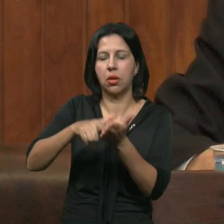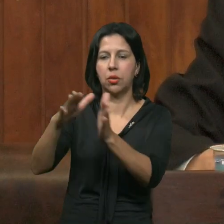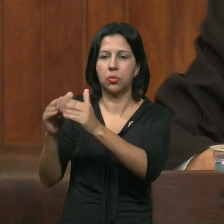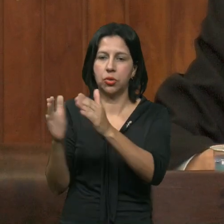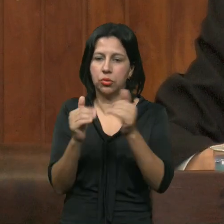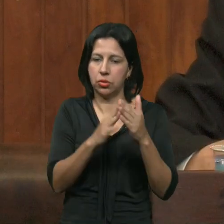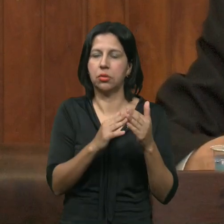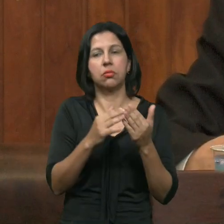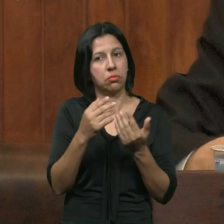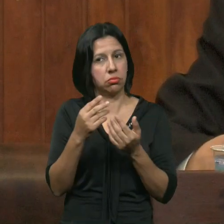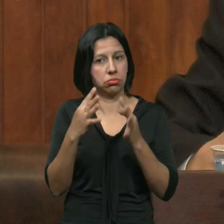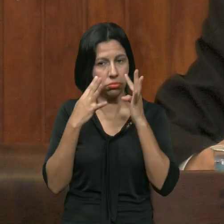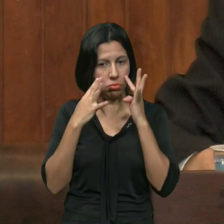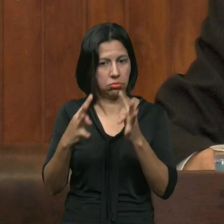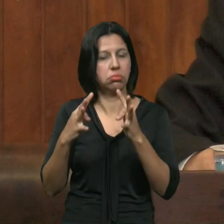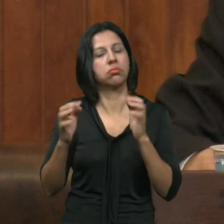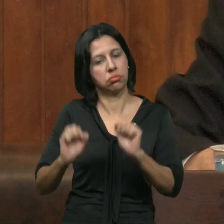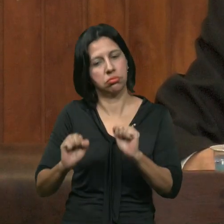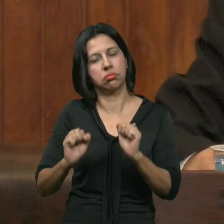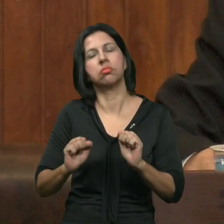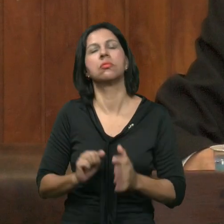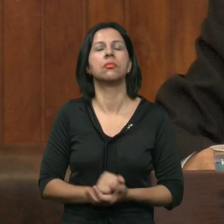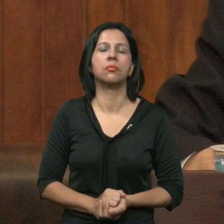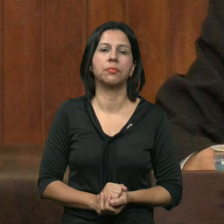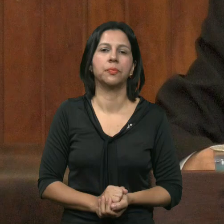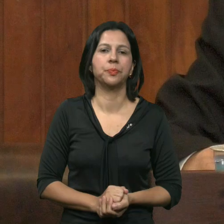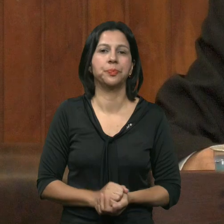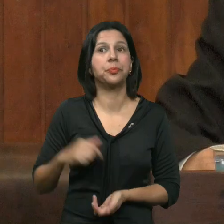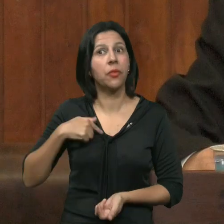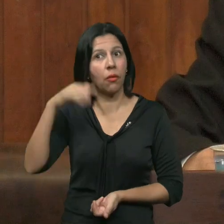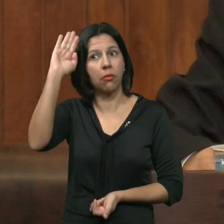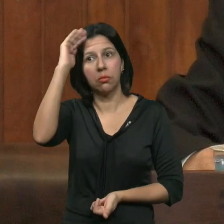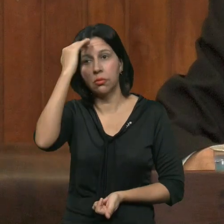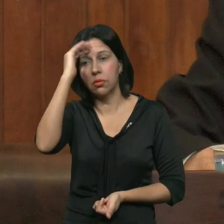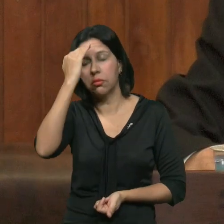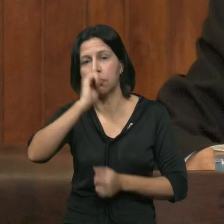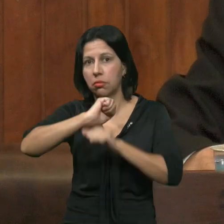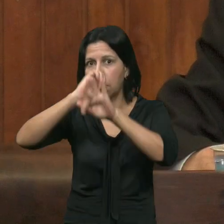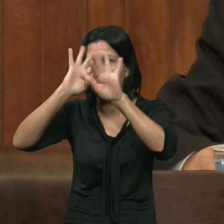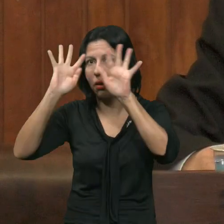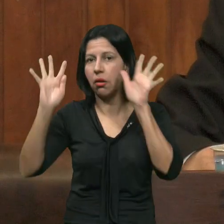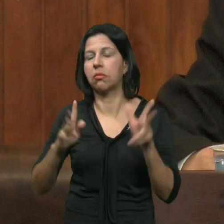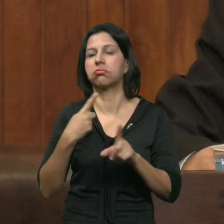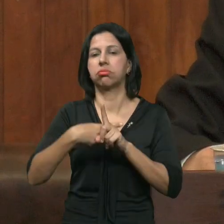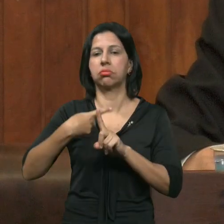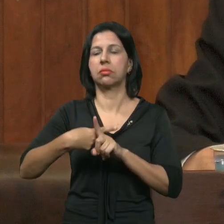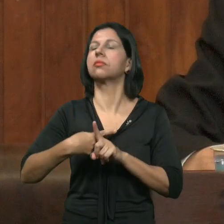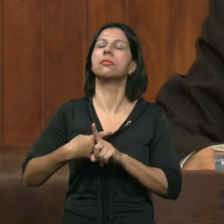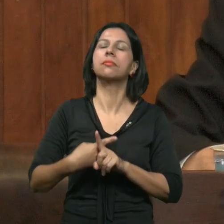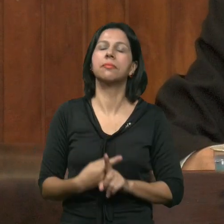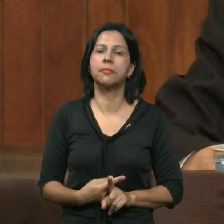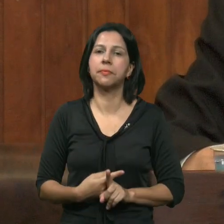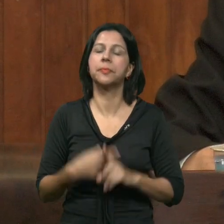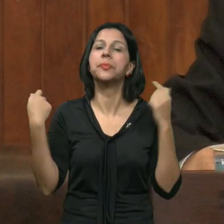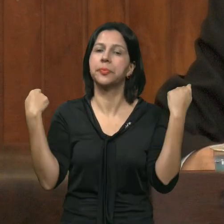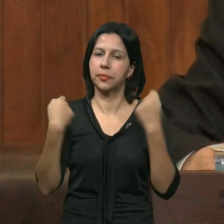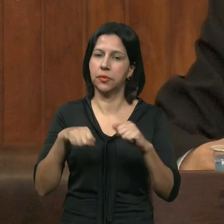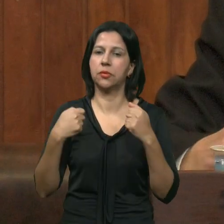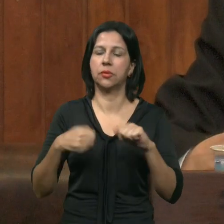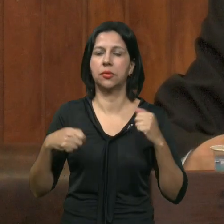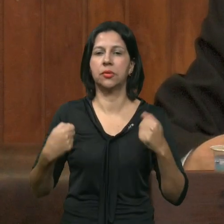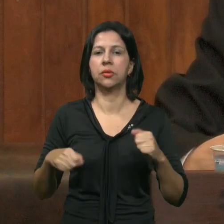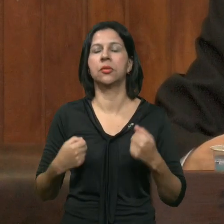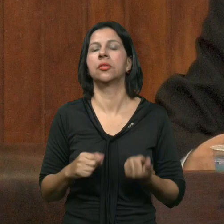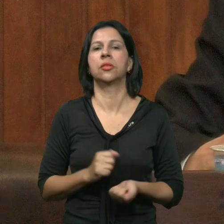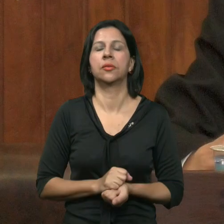Senhor presidente Eu Entendo E deixo claro Que Seria necessário Realmente